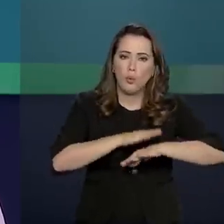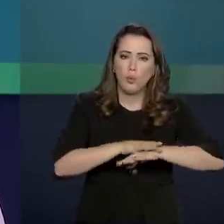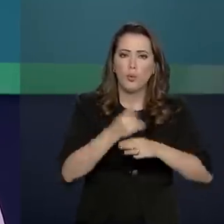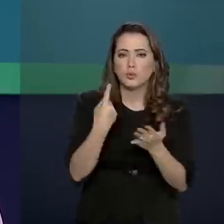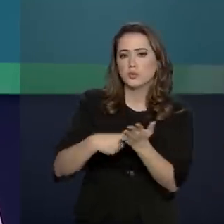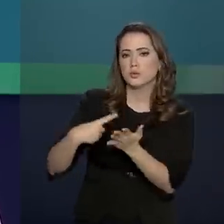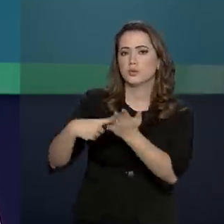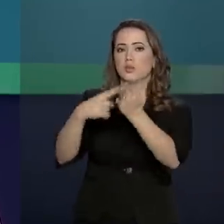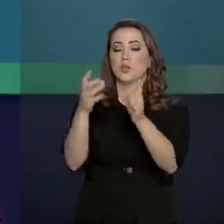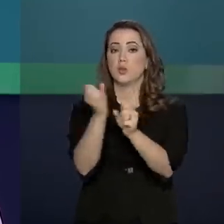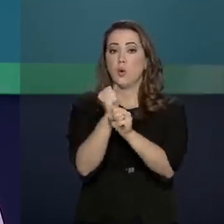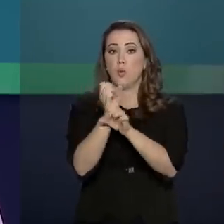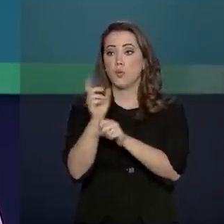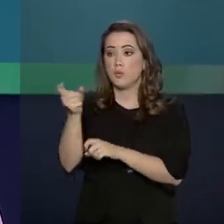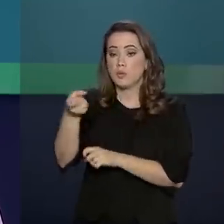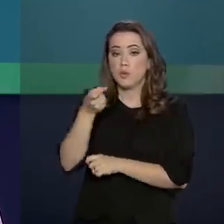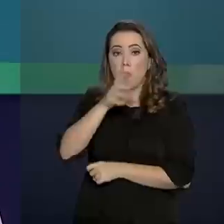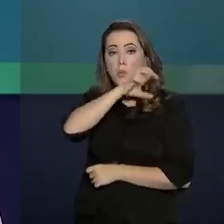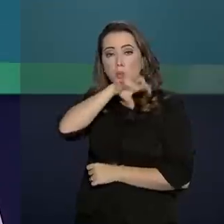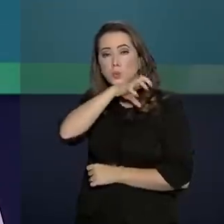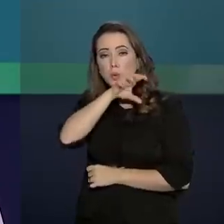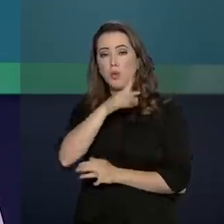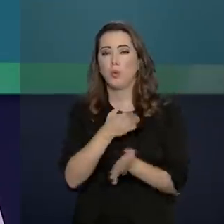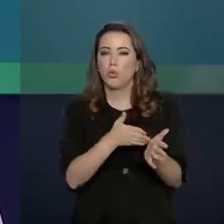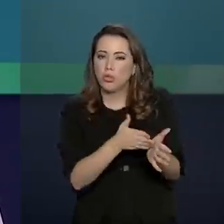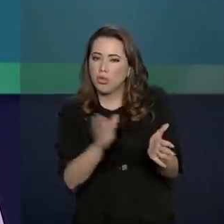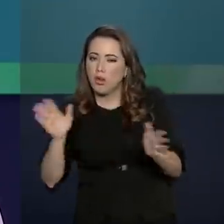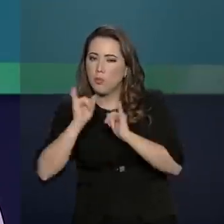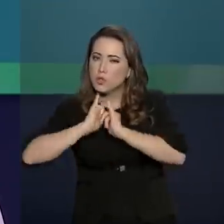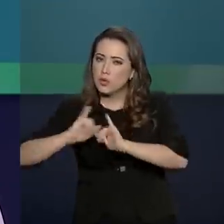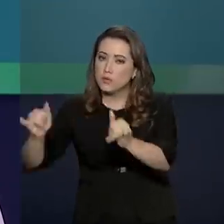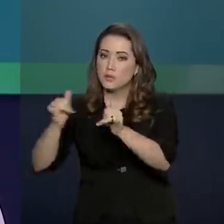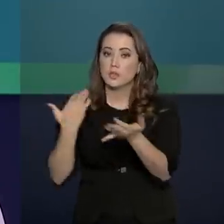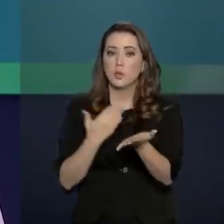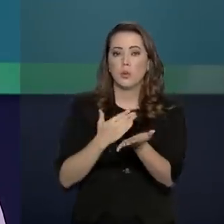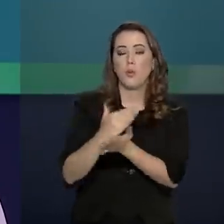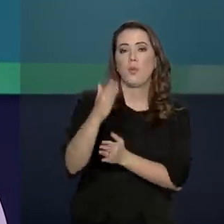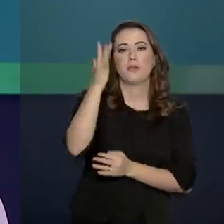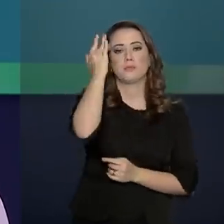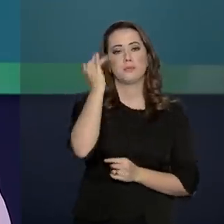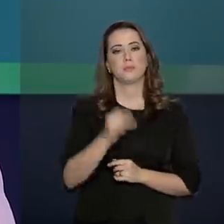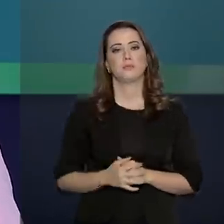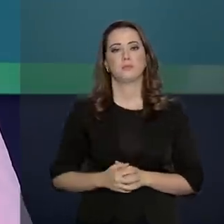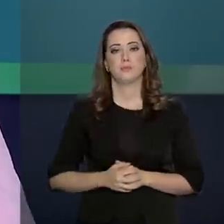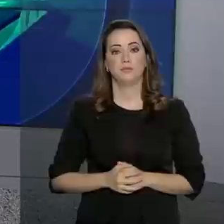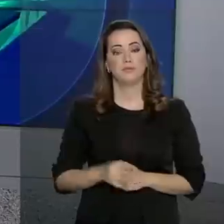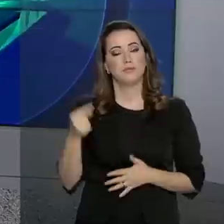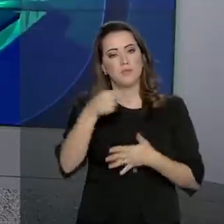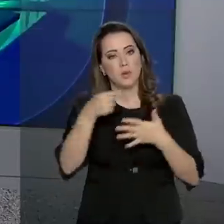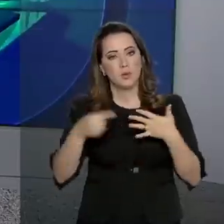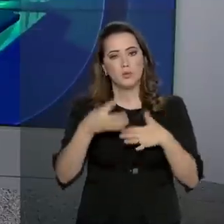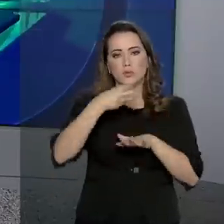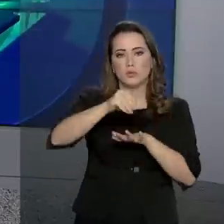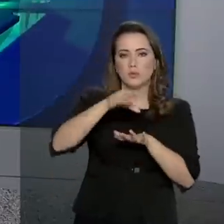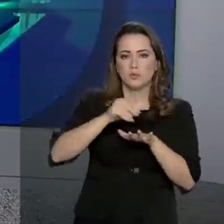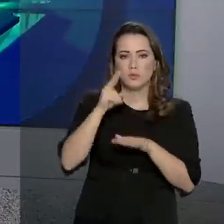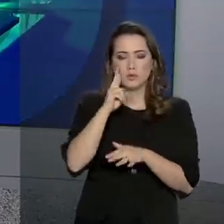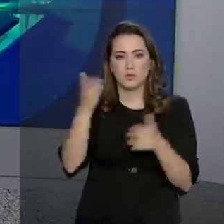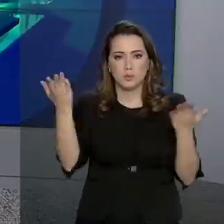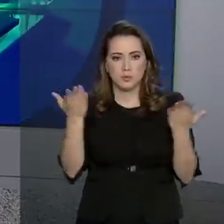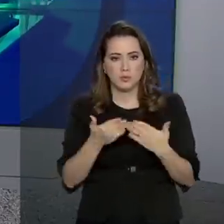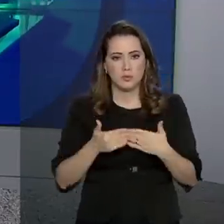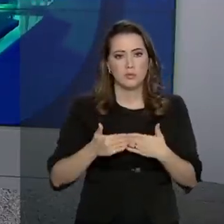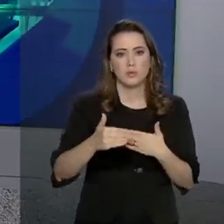acertar as contas com o Leão. Prazo para envio da declaração do Imposto de Renda começa amanhã. Essas e outras notícias